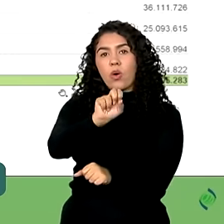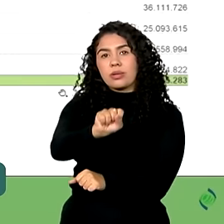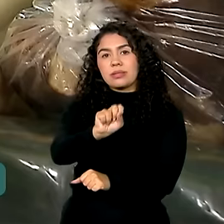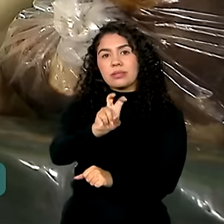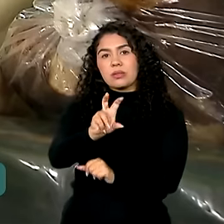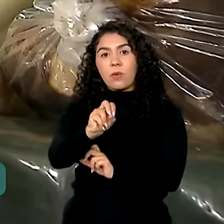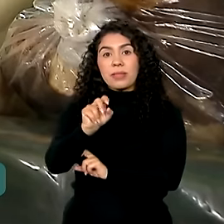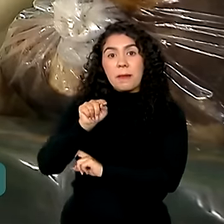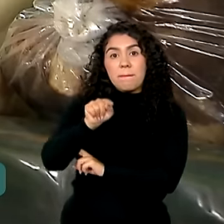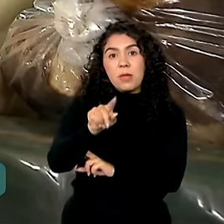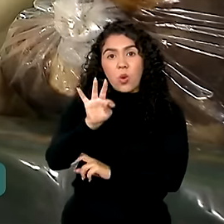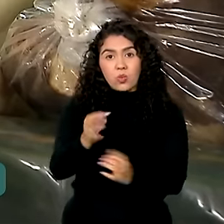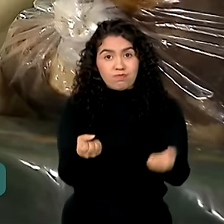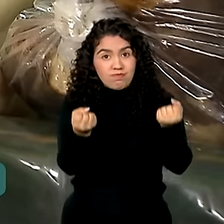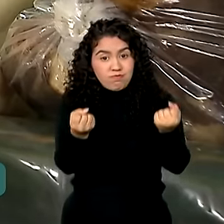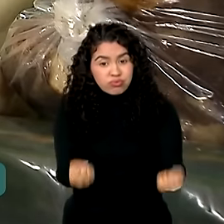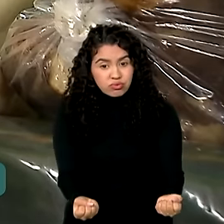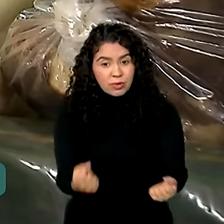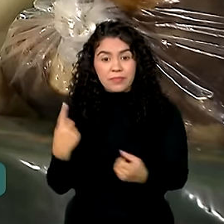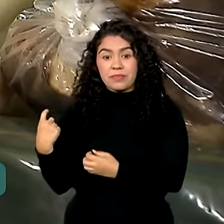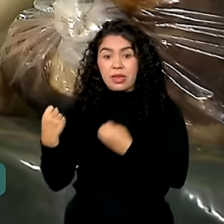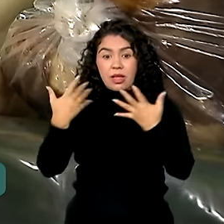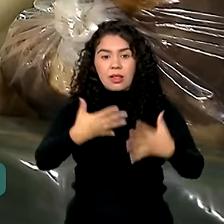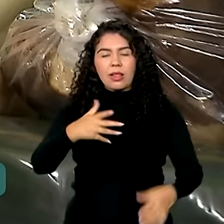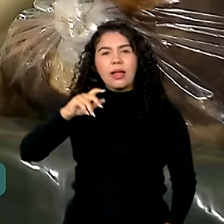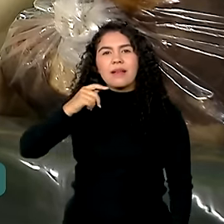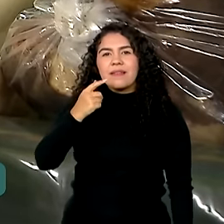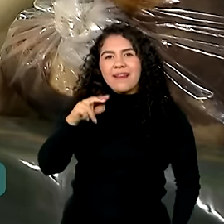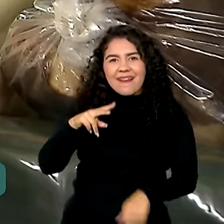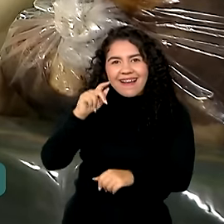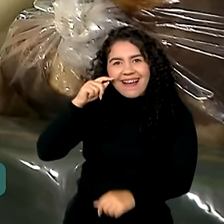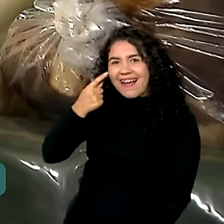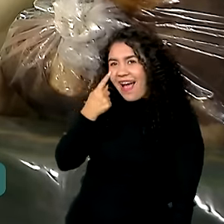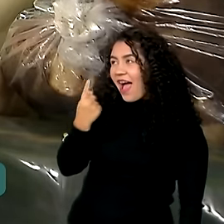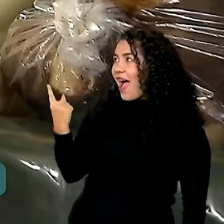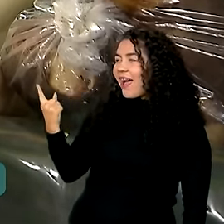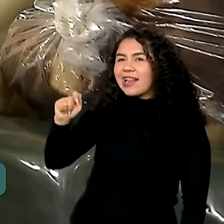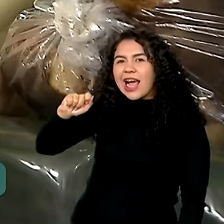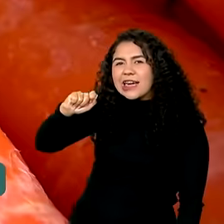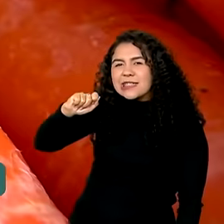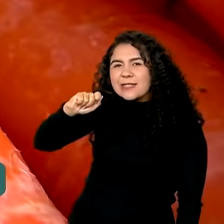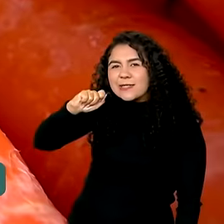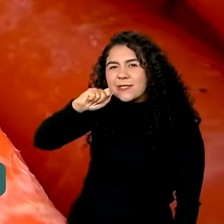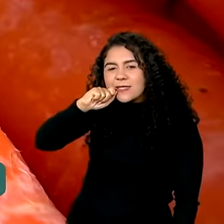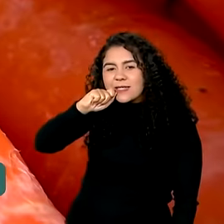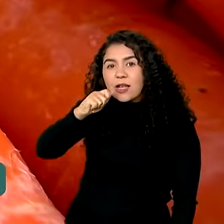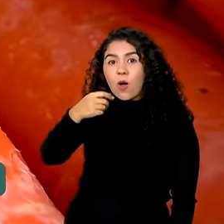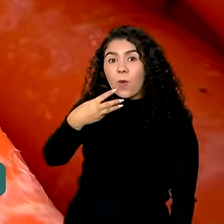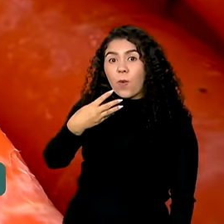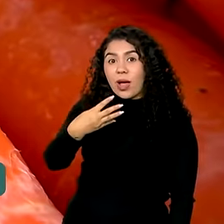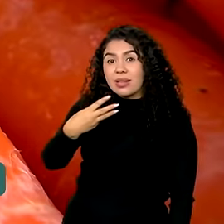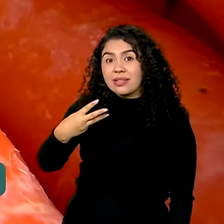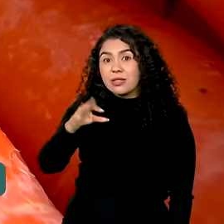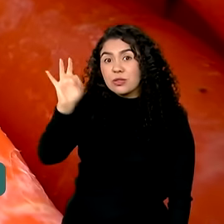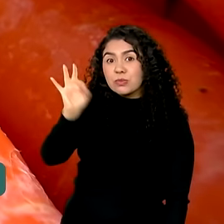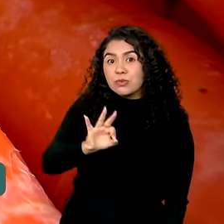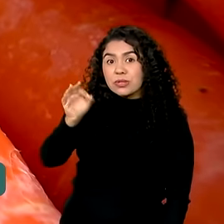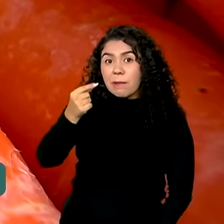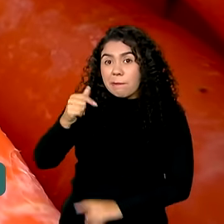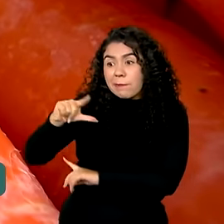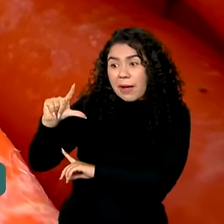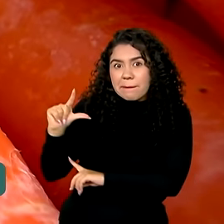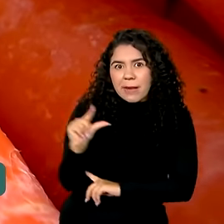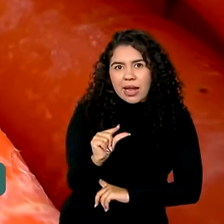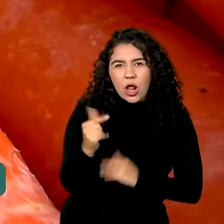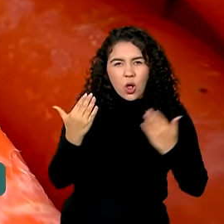toneladas. Segundo o boletim, a cenoura ficou 43% mais barata na comparação